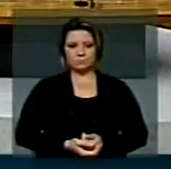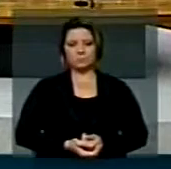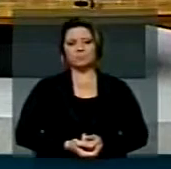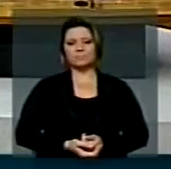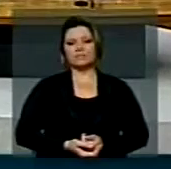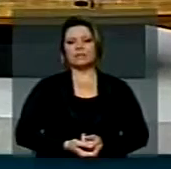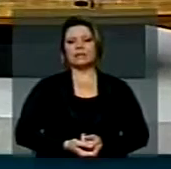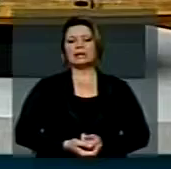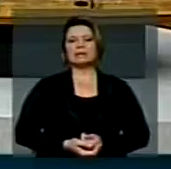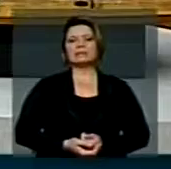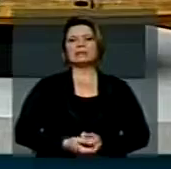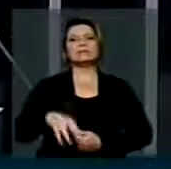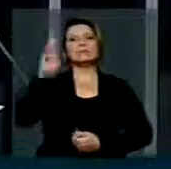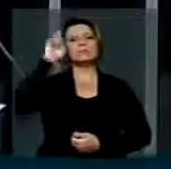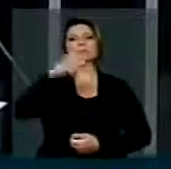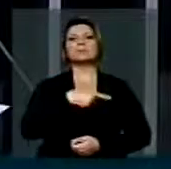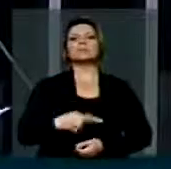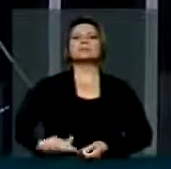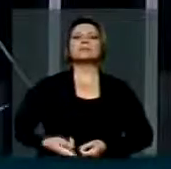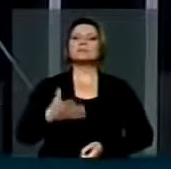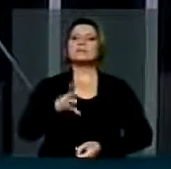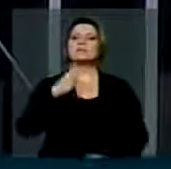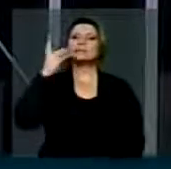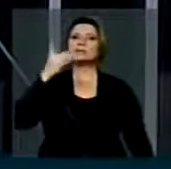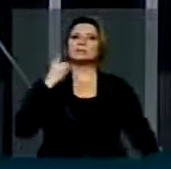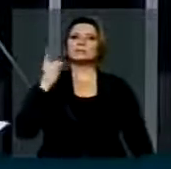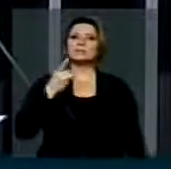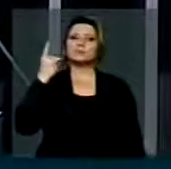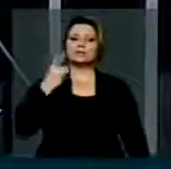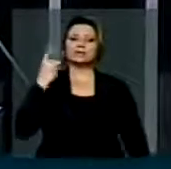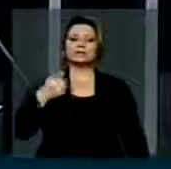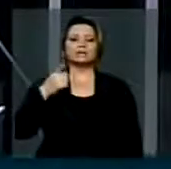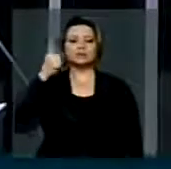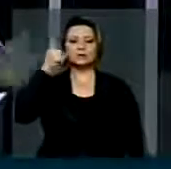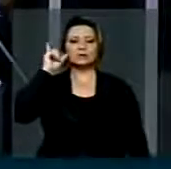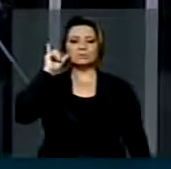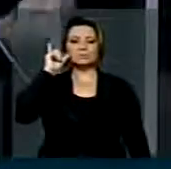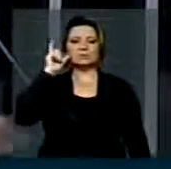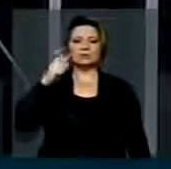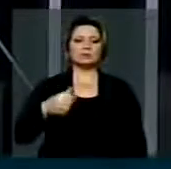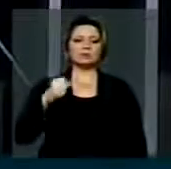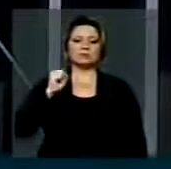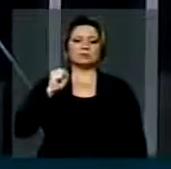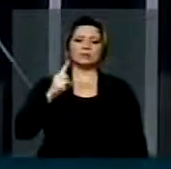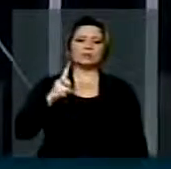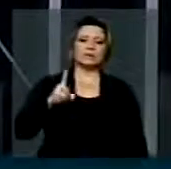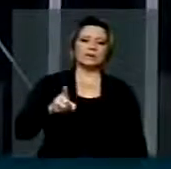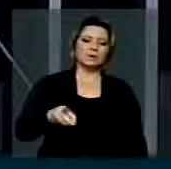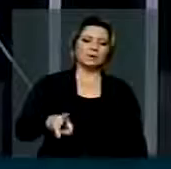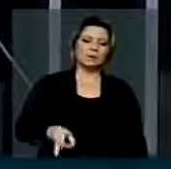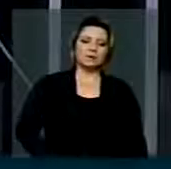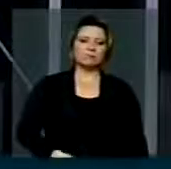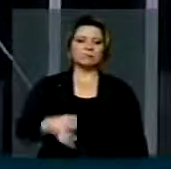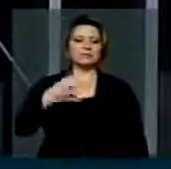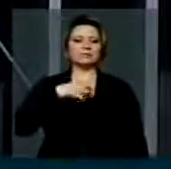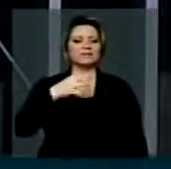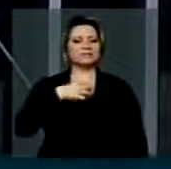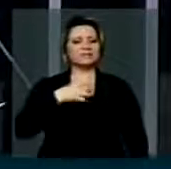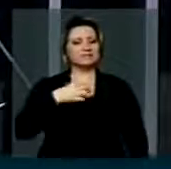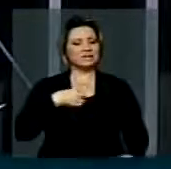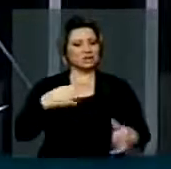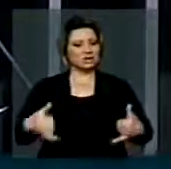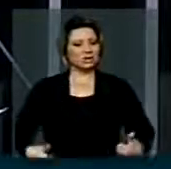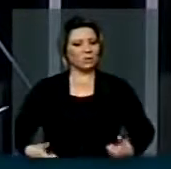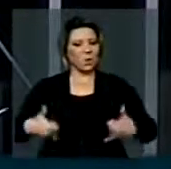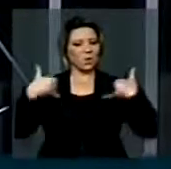Sr. Presidente. Sr. Presidente, Srs. e Srs. Deputados, ontem, pela madrugada, já tive orgulho do